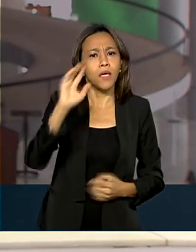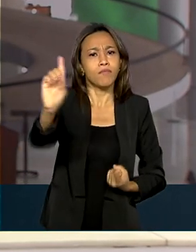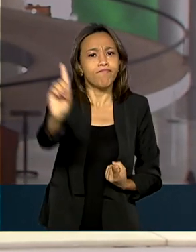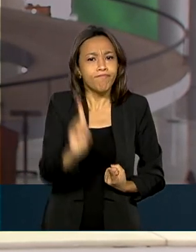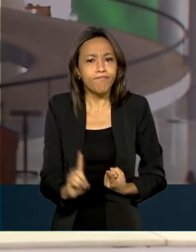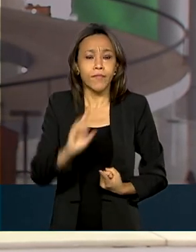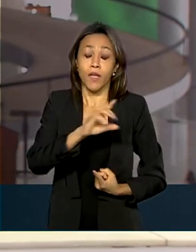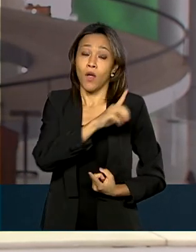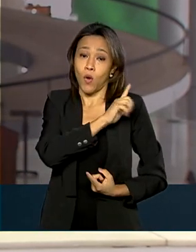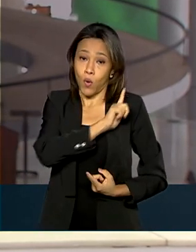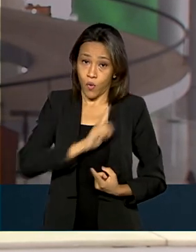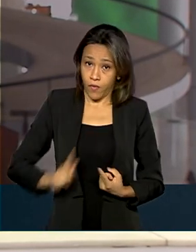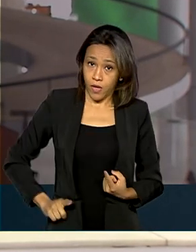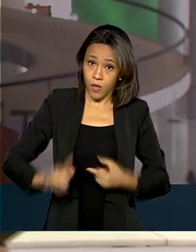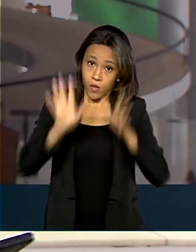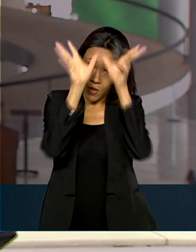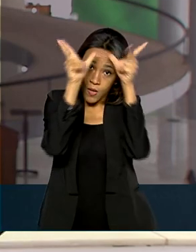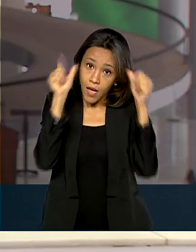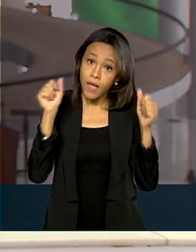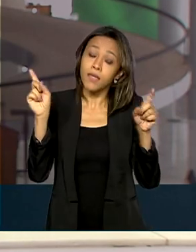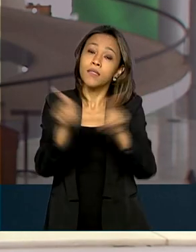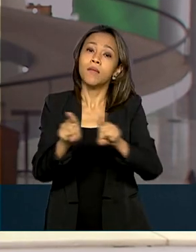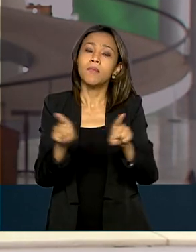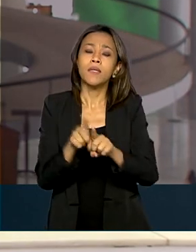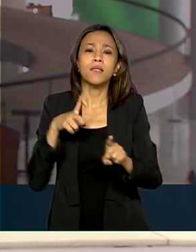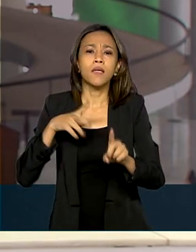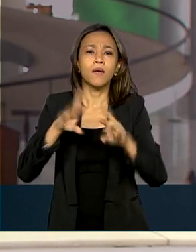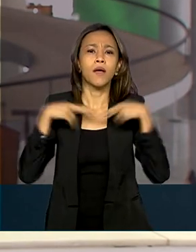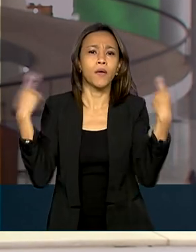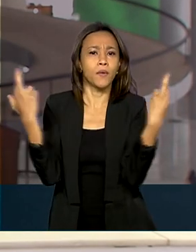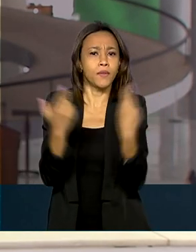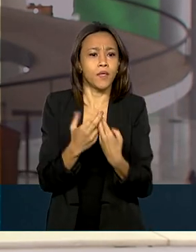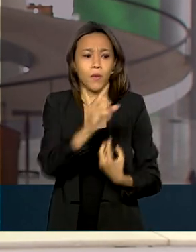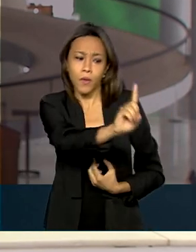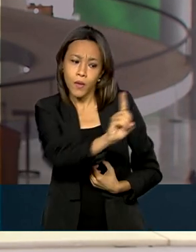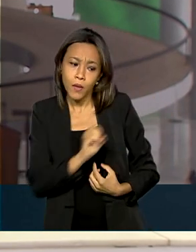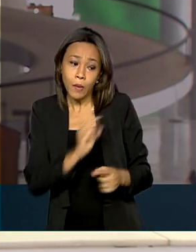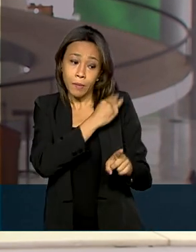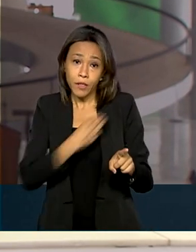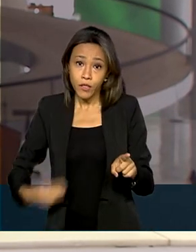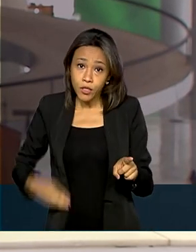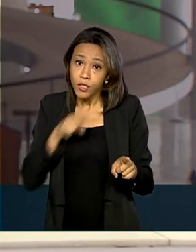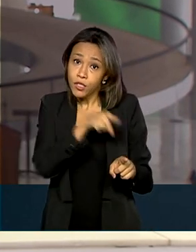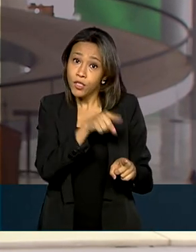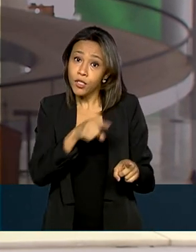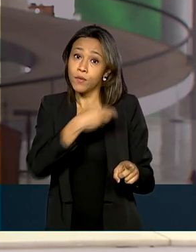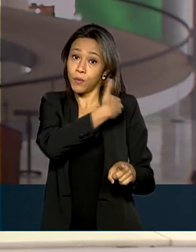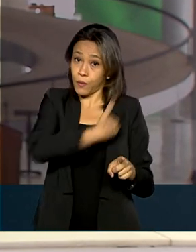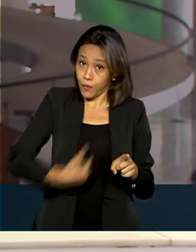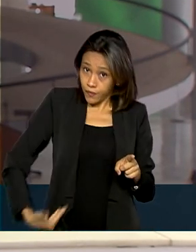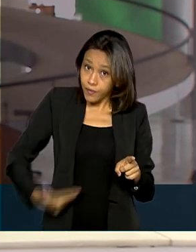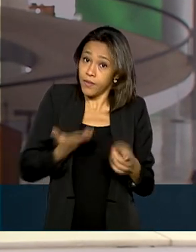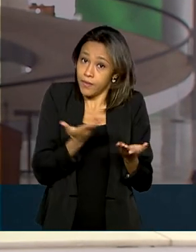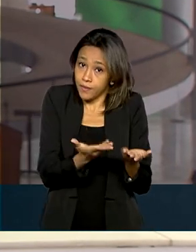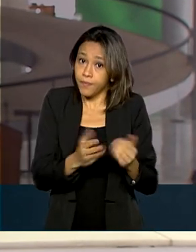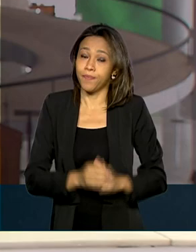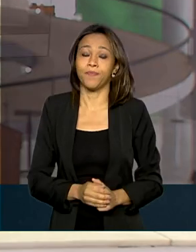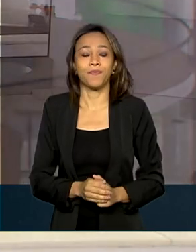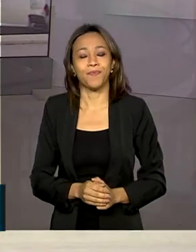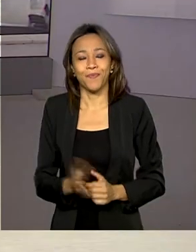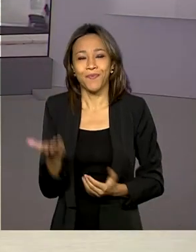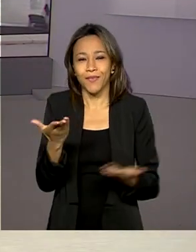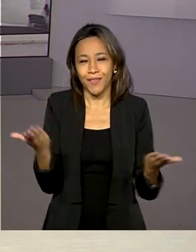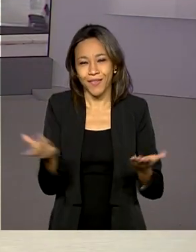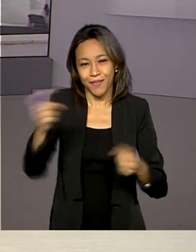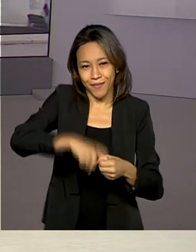do Acre, Gladysson Camelli, e também se reúne com o ministro-chefe da Secretaria de Governo, Luiz Eduardo Ramos. Renata,